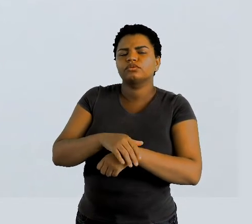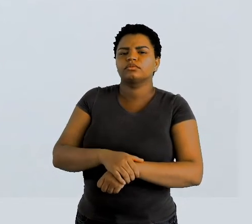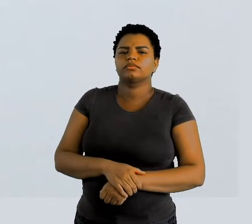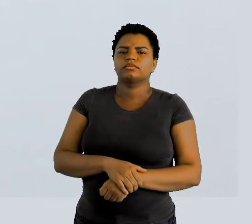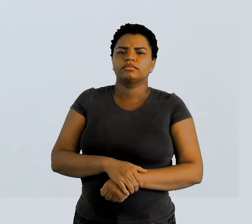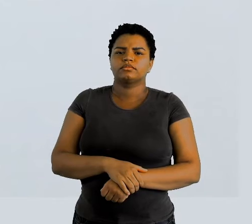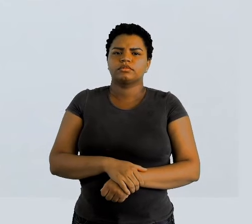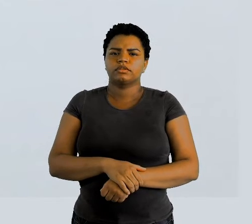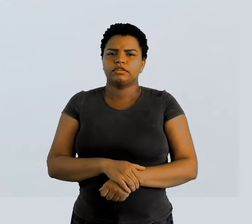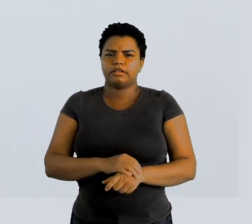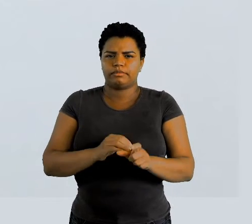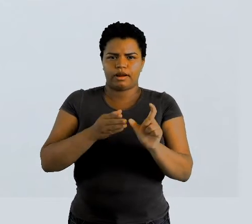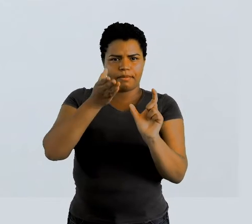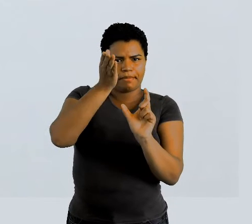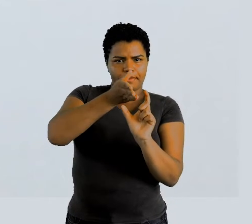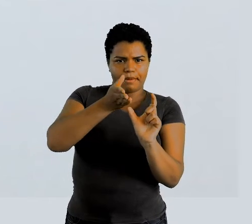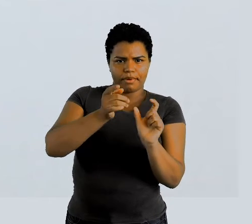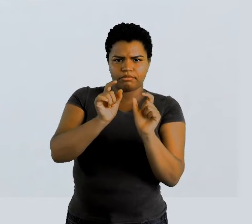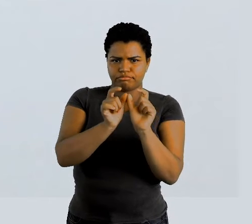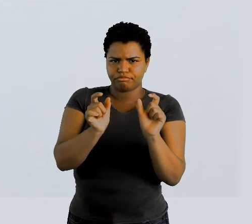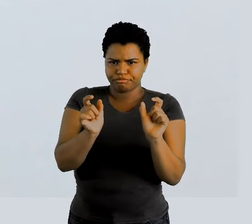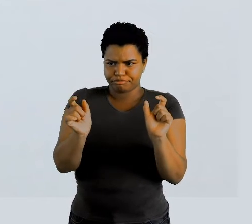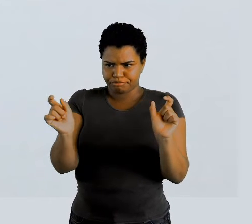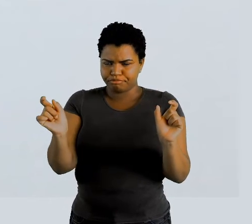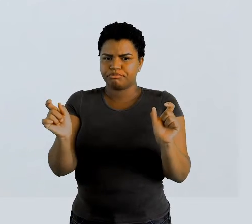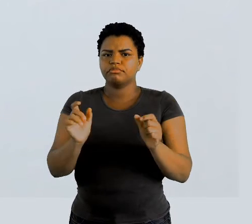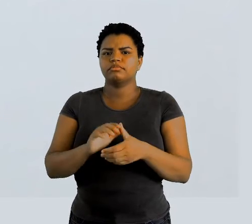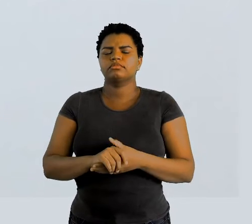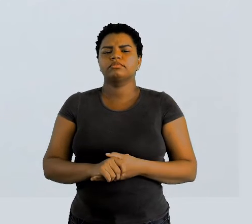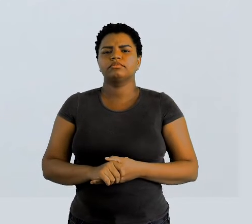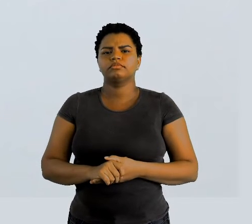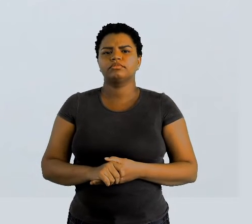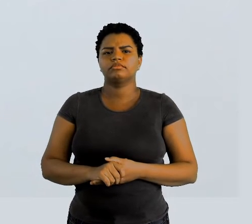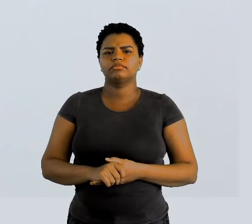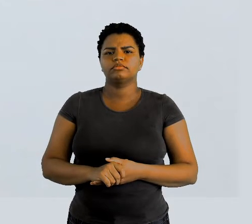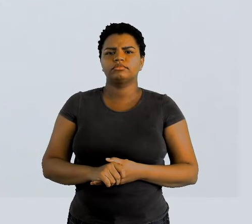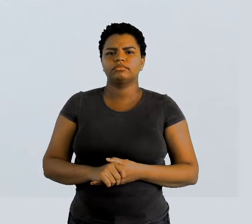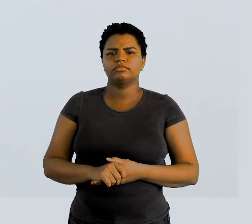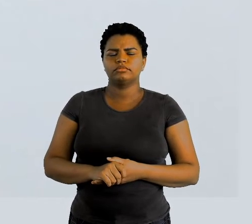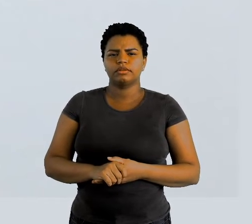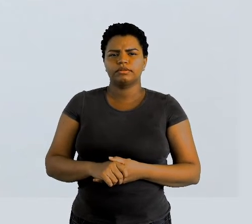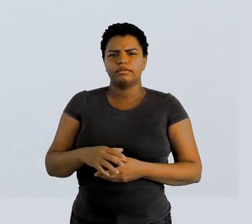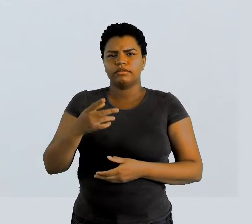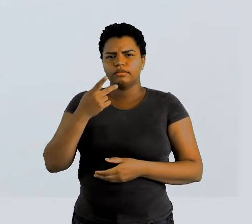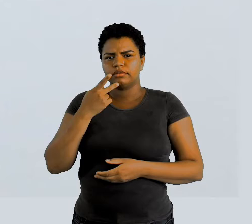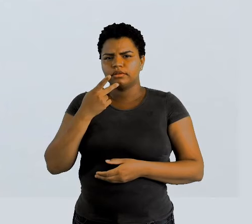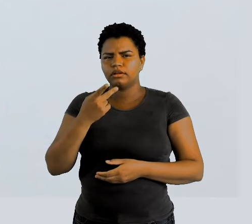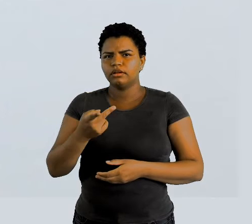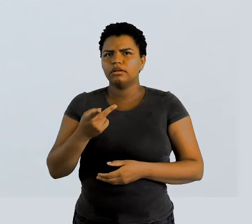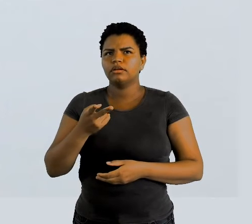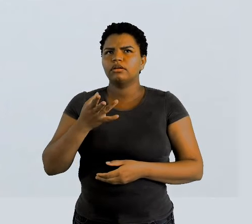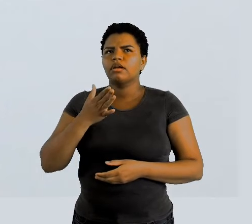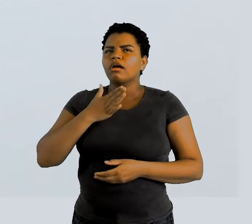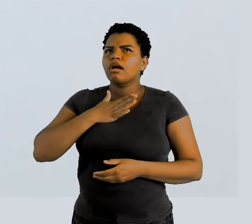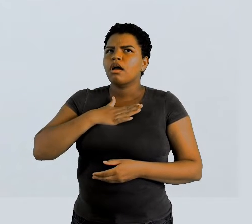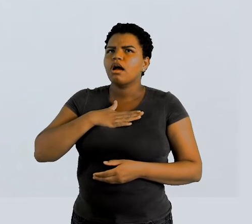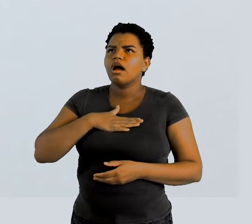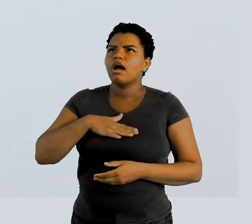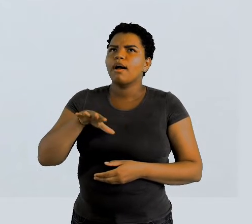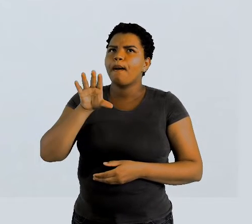fazer a separação silábica da palavra vai falando ela lentamente